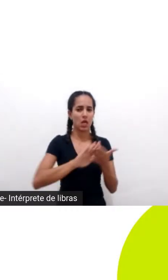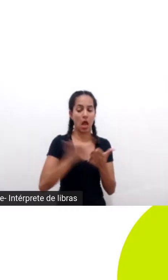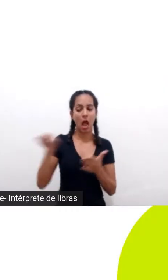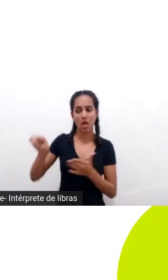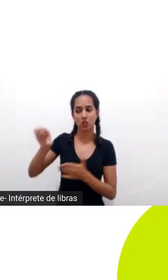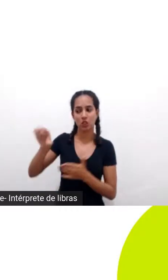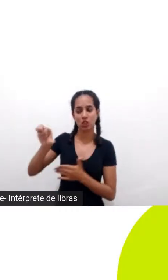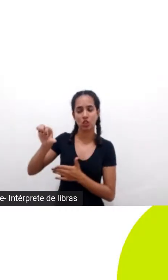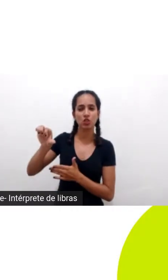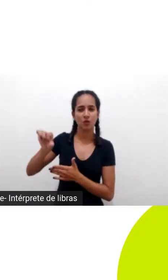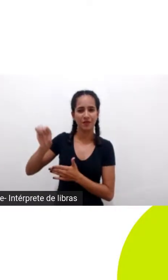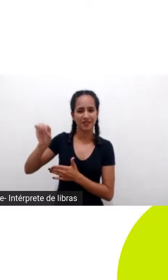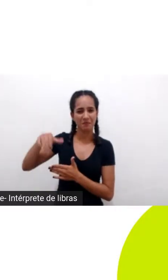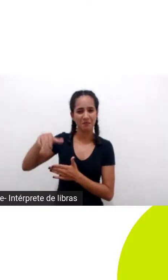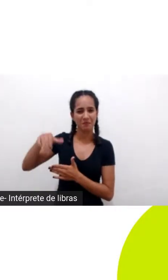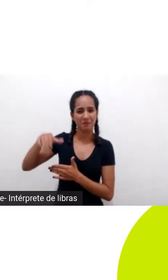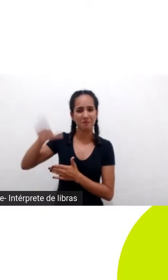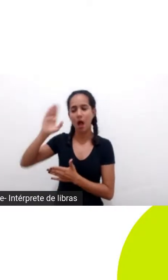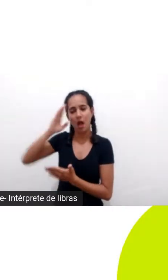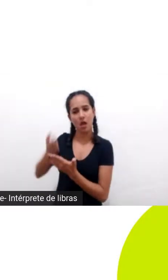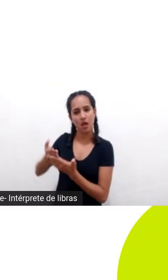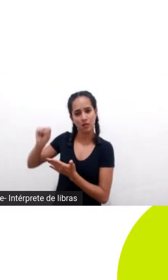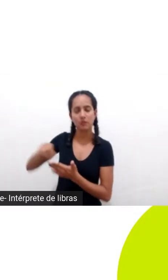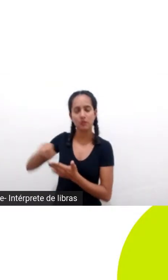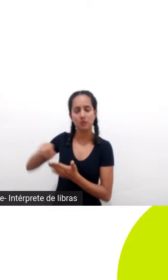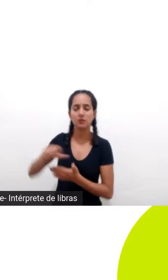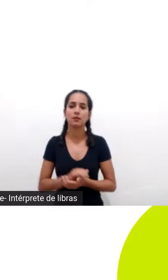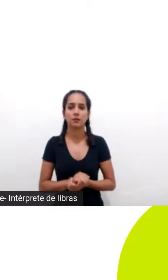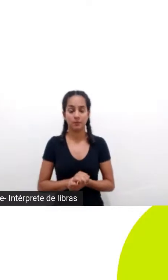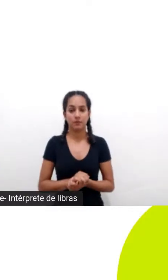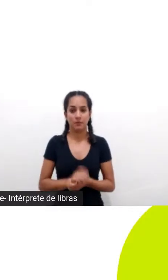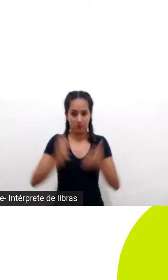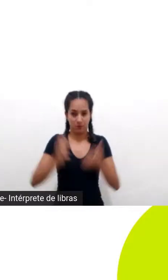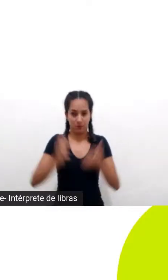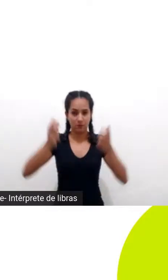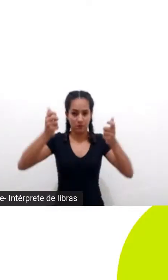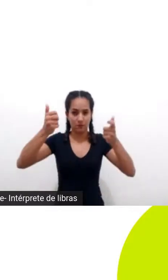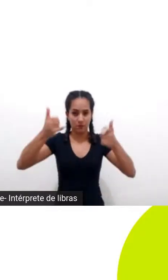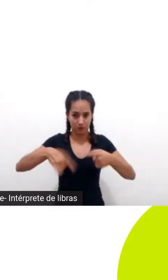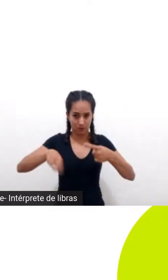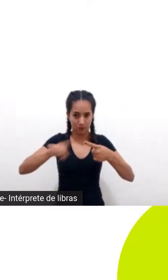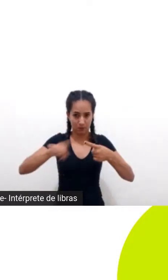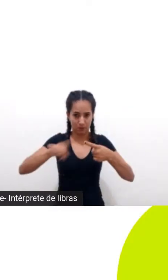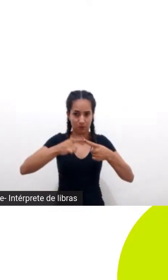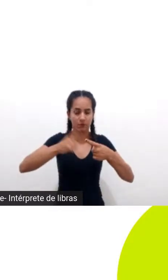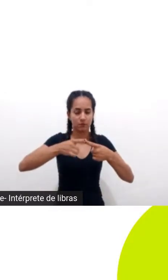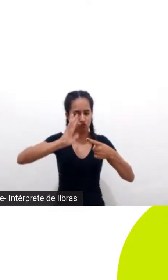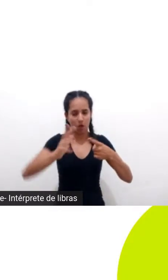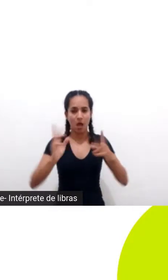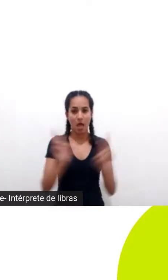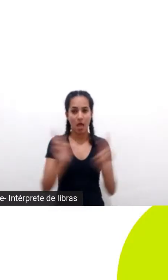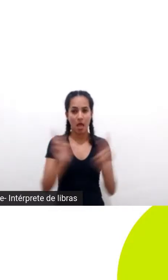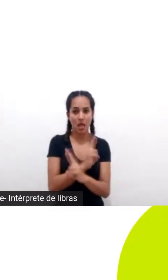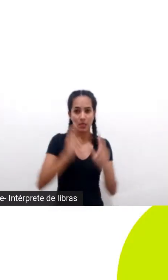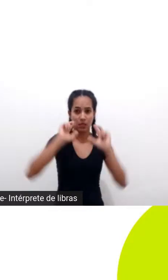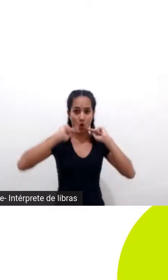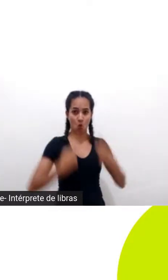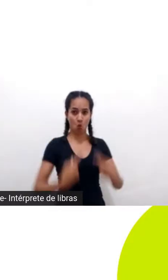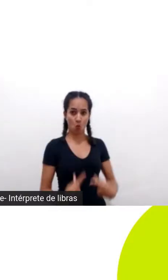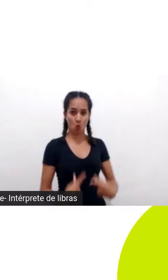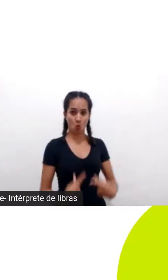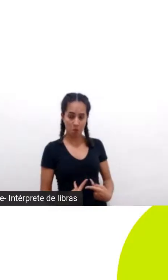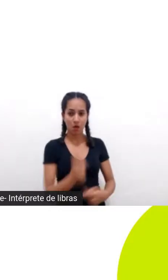bom então eu falei a primeira parte e eu falei eu centralizei sobre a nossa relação com a natureza tá então de novo é uma questão de